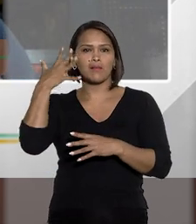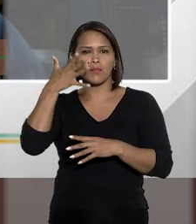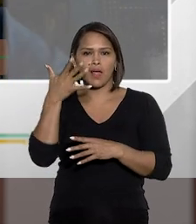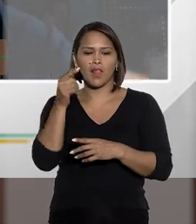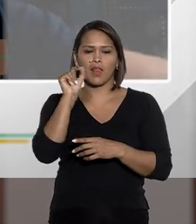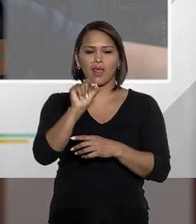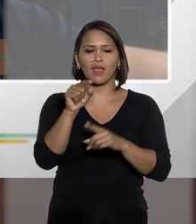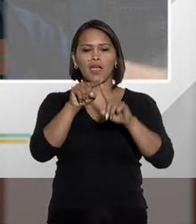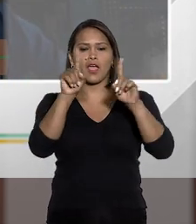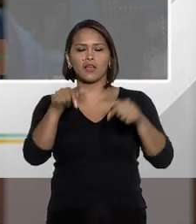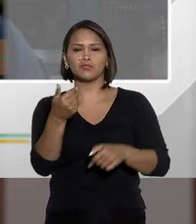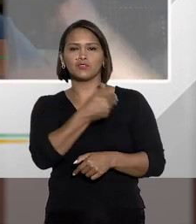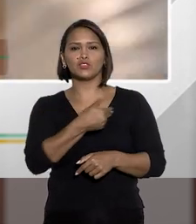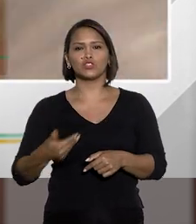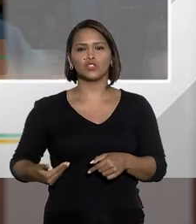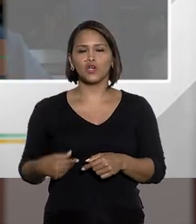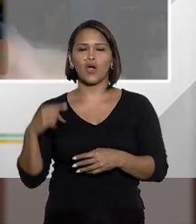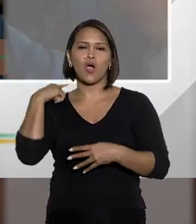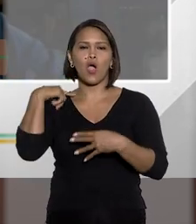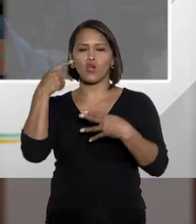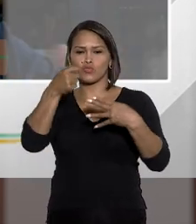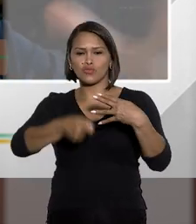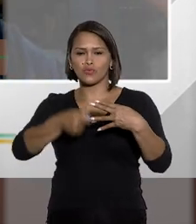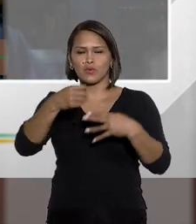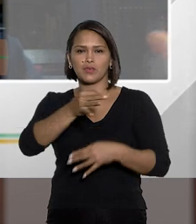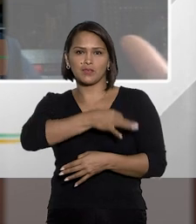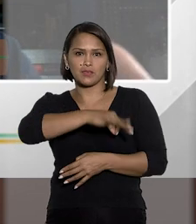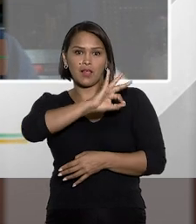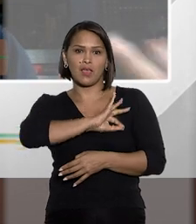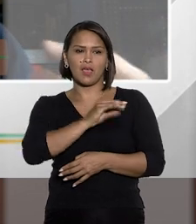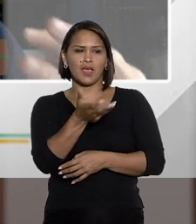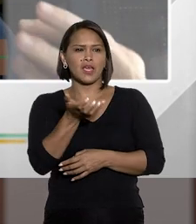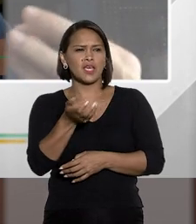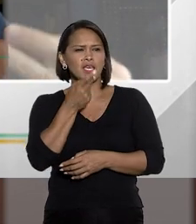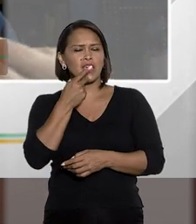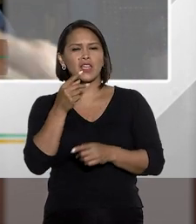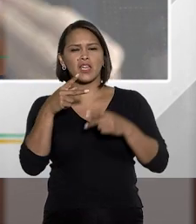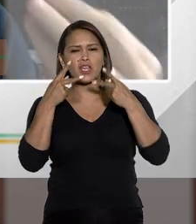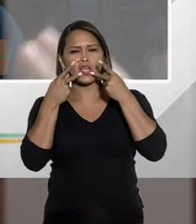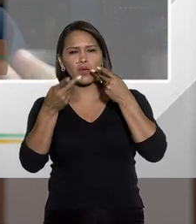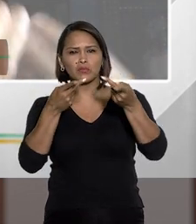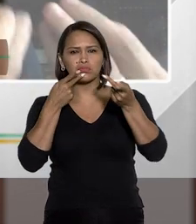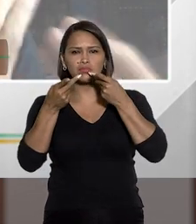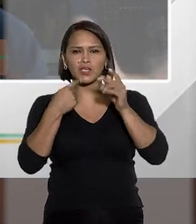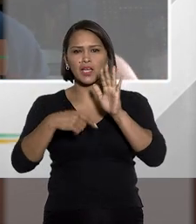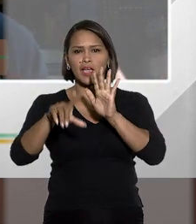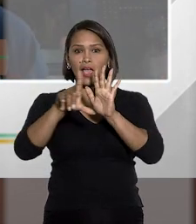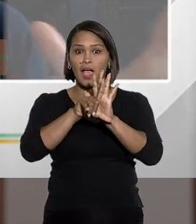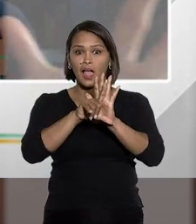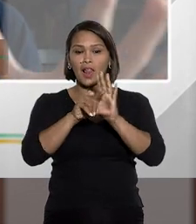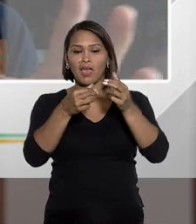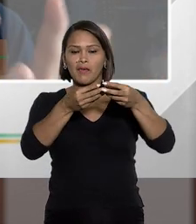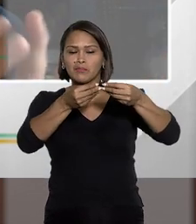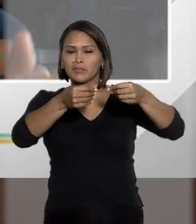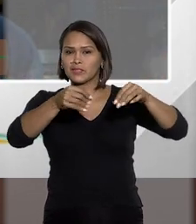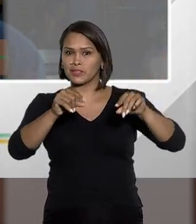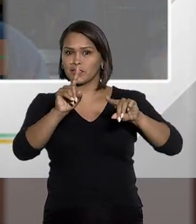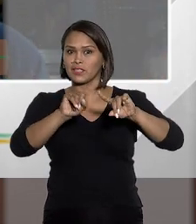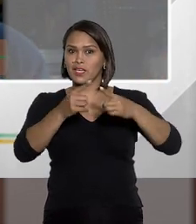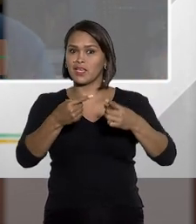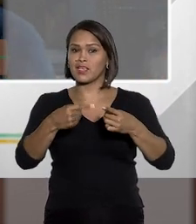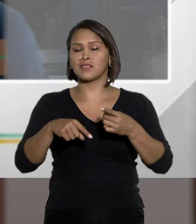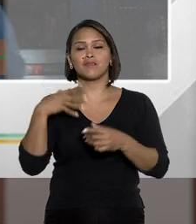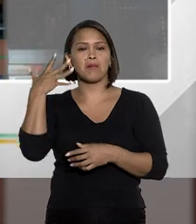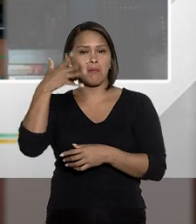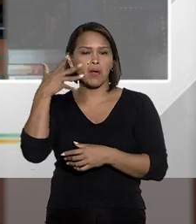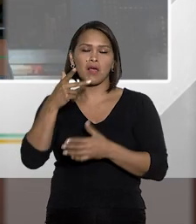palestra, eu vejo os servidores, juízes, promotores, delegados, querendo que eu critique a lei para desidratá